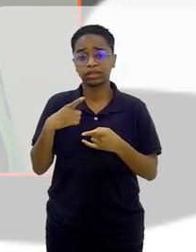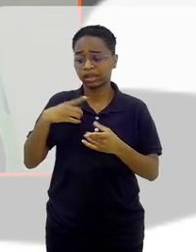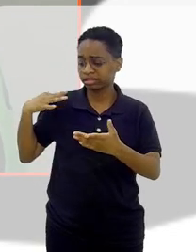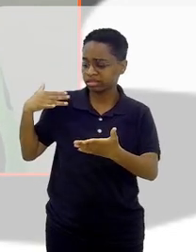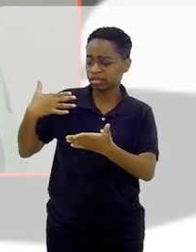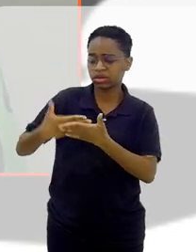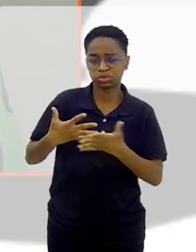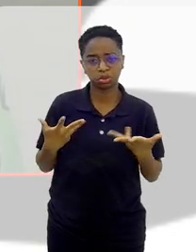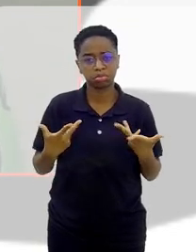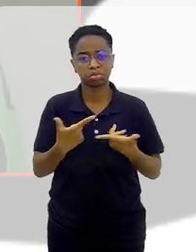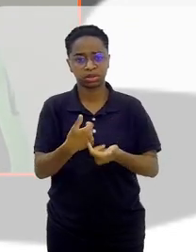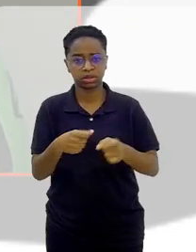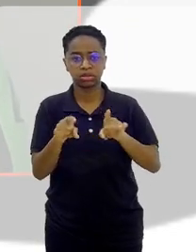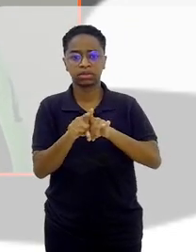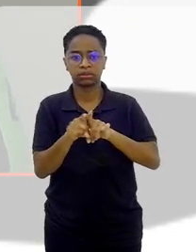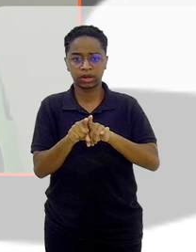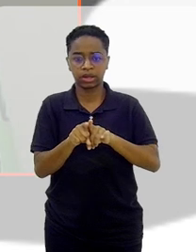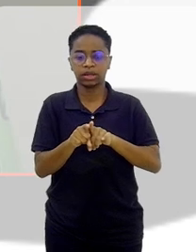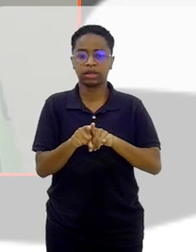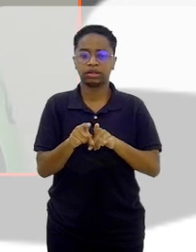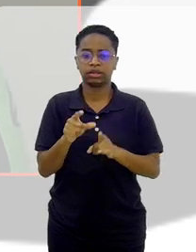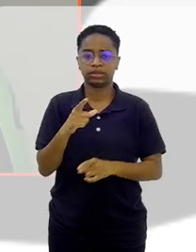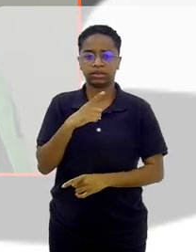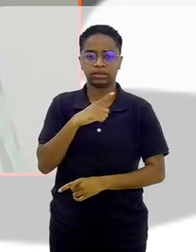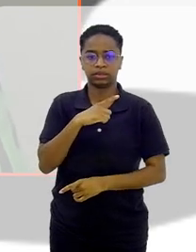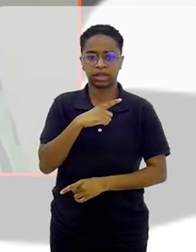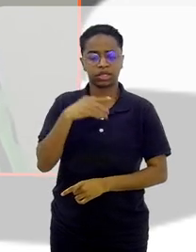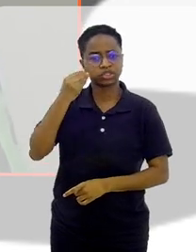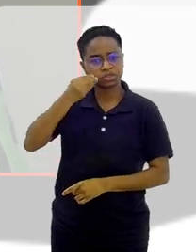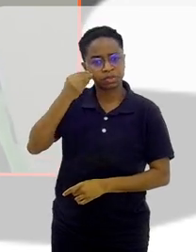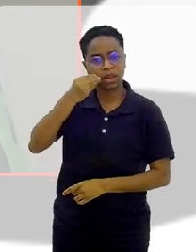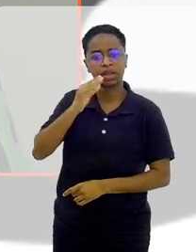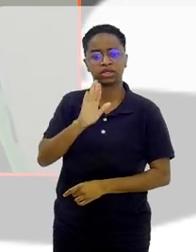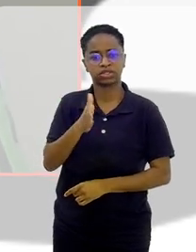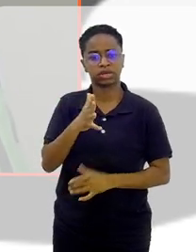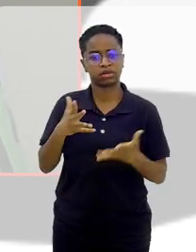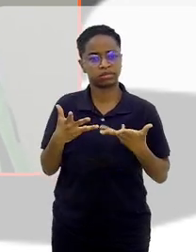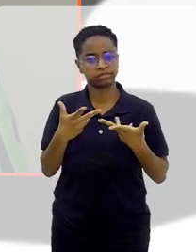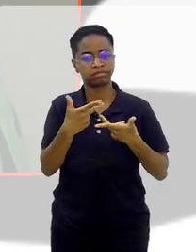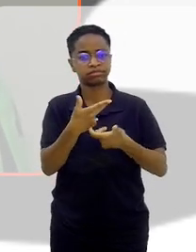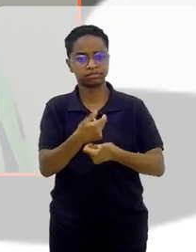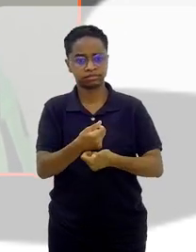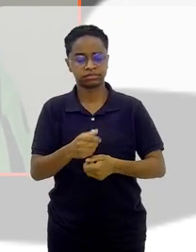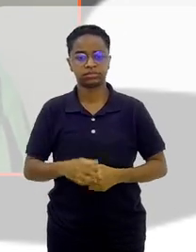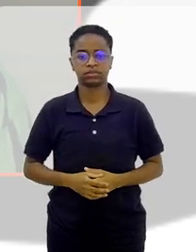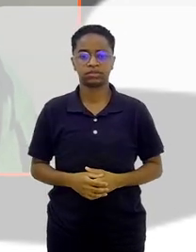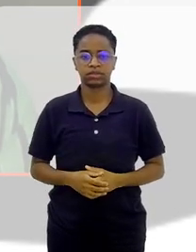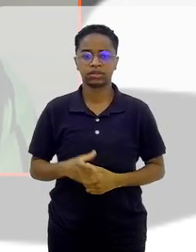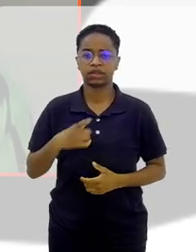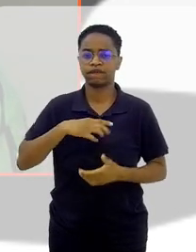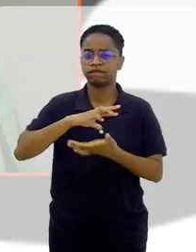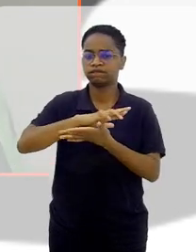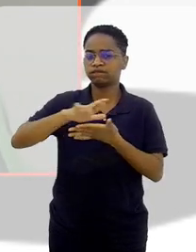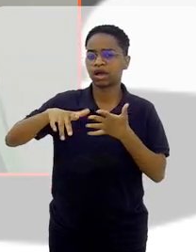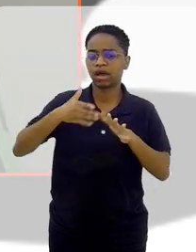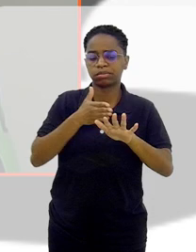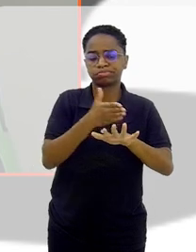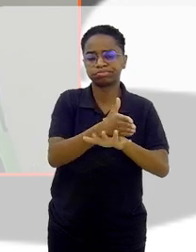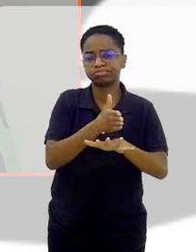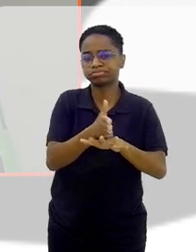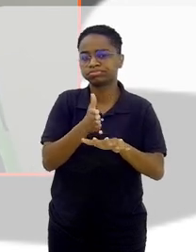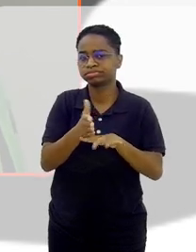trajetória incrível, né? Que você tem aí, essa experiência fantástica de tantas mídias.